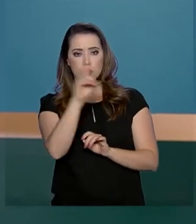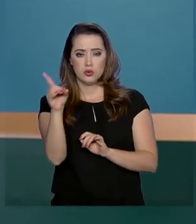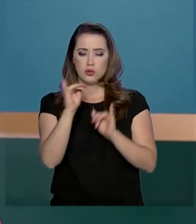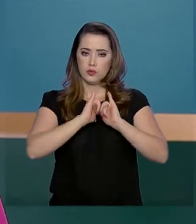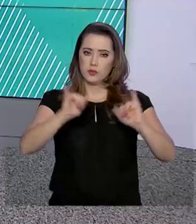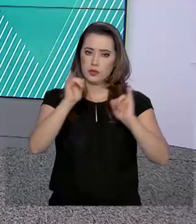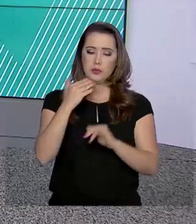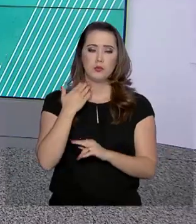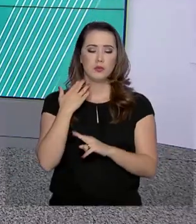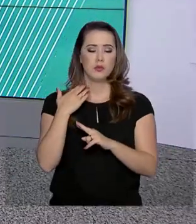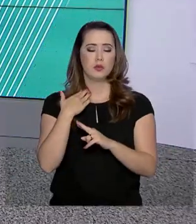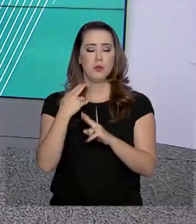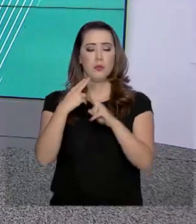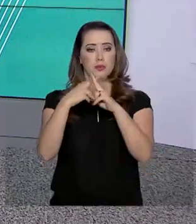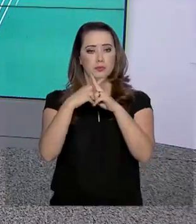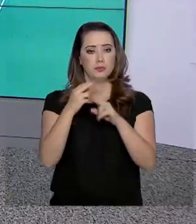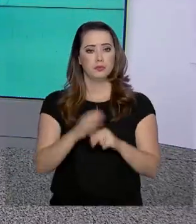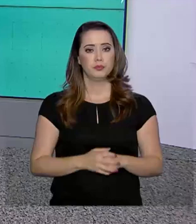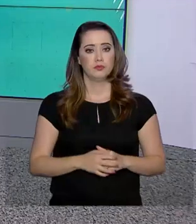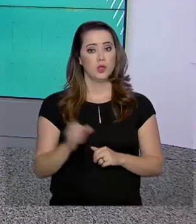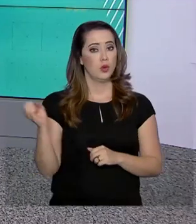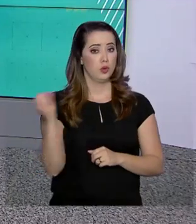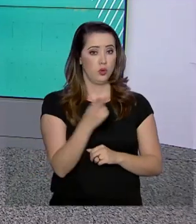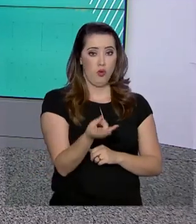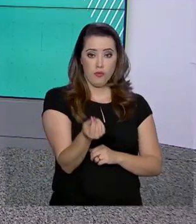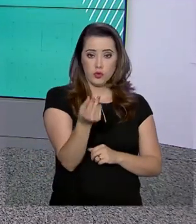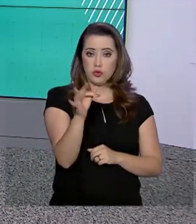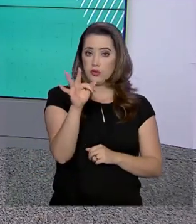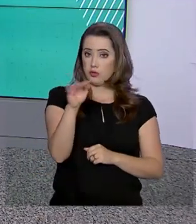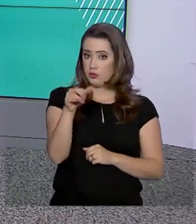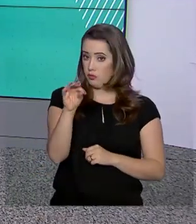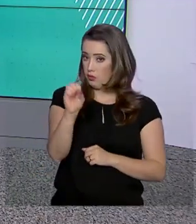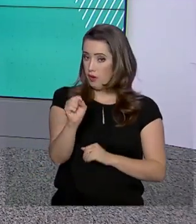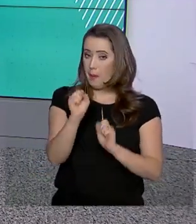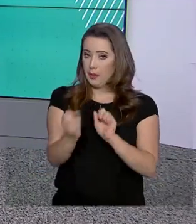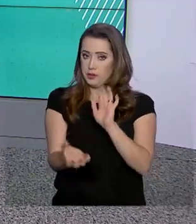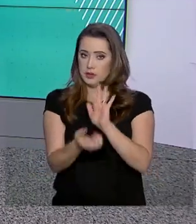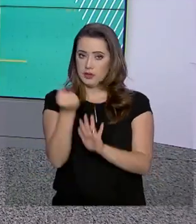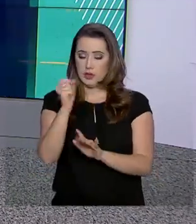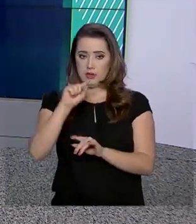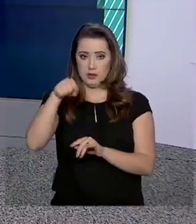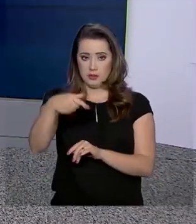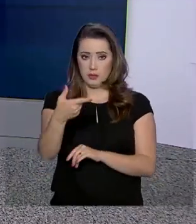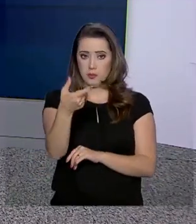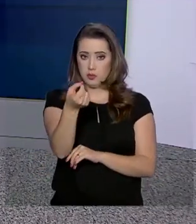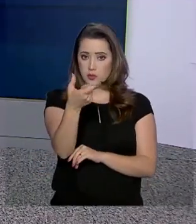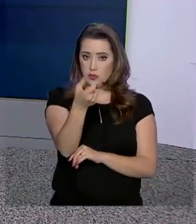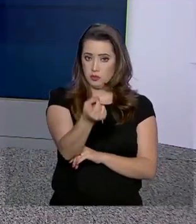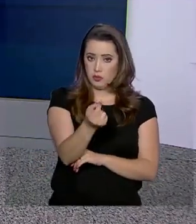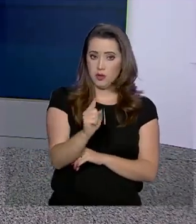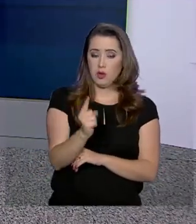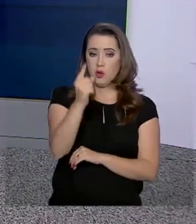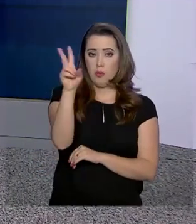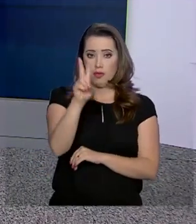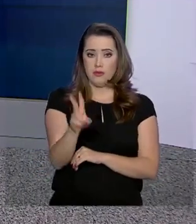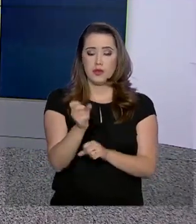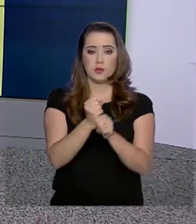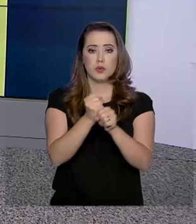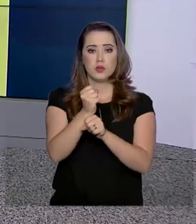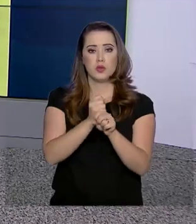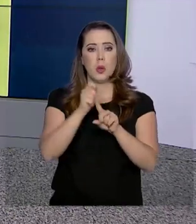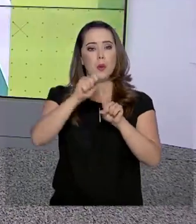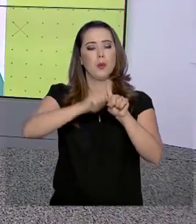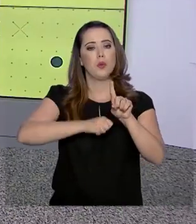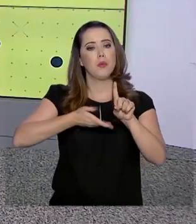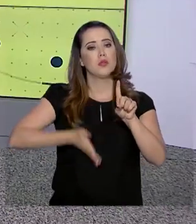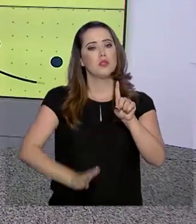pela Caixa. Um novo saque do FGTS também será permitido a partir de 2020, uma vez por ano, no